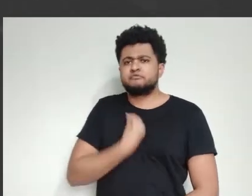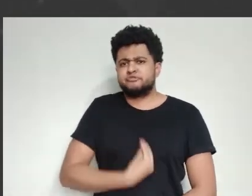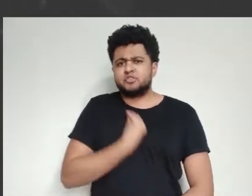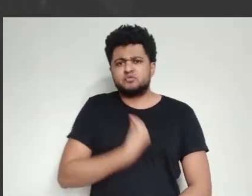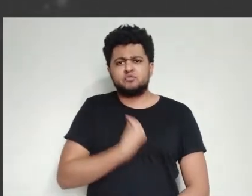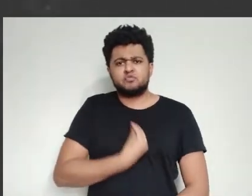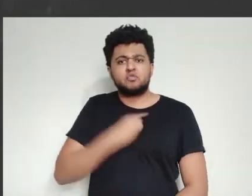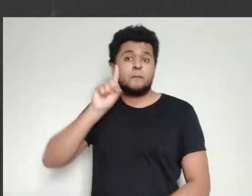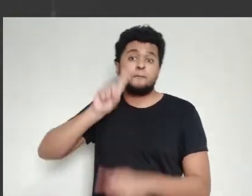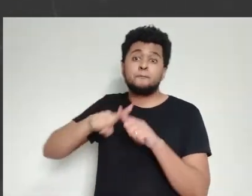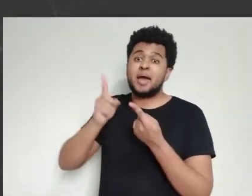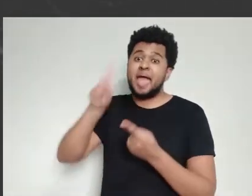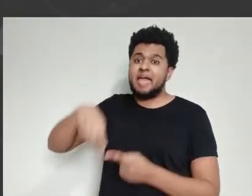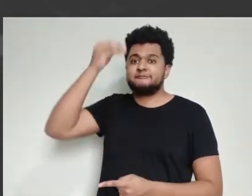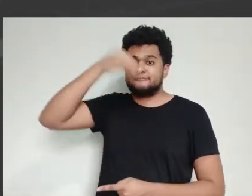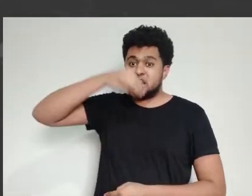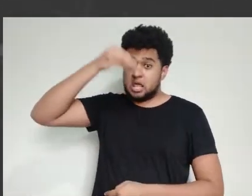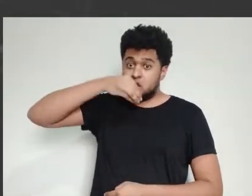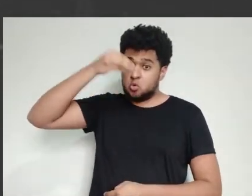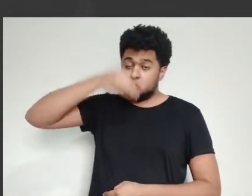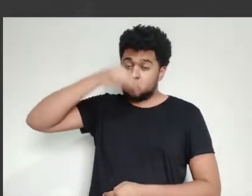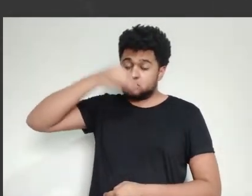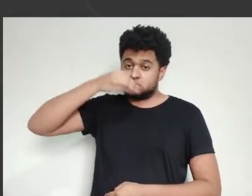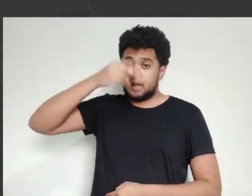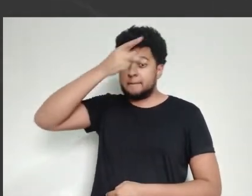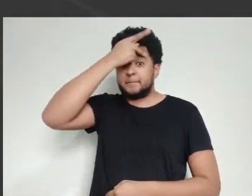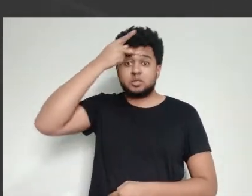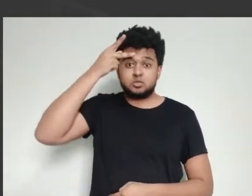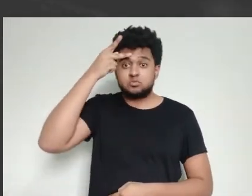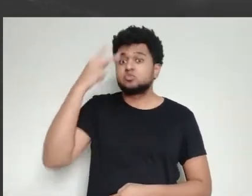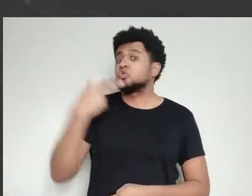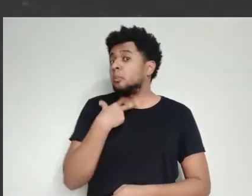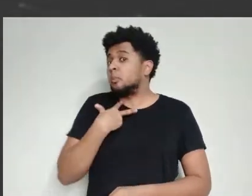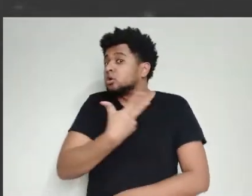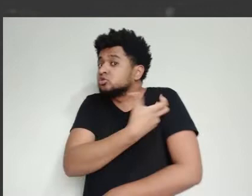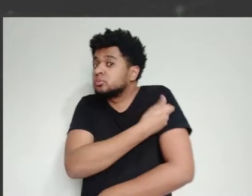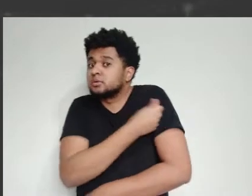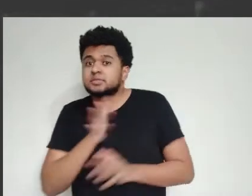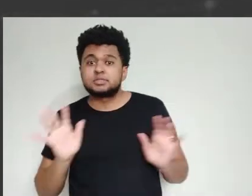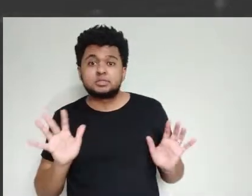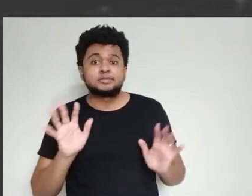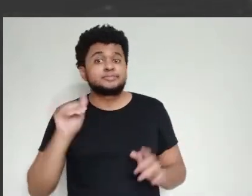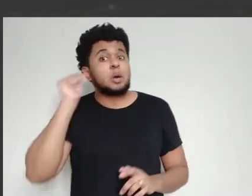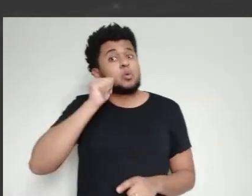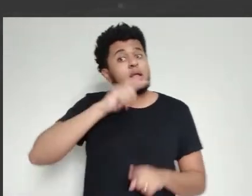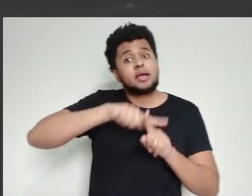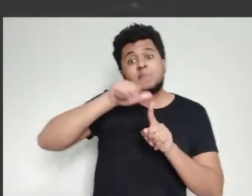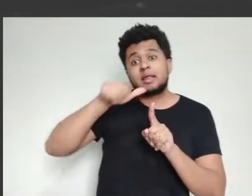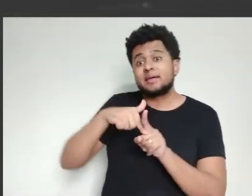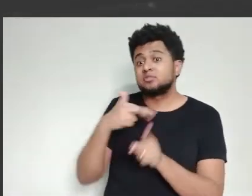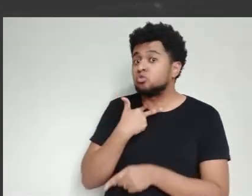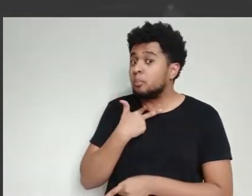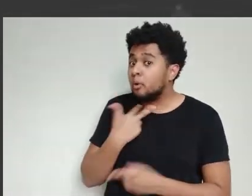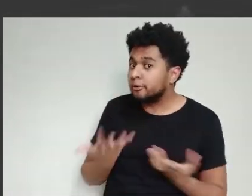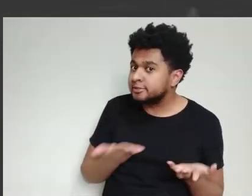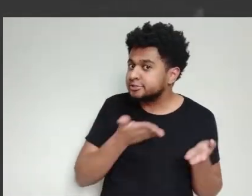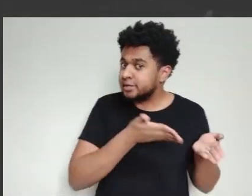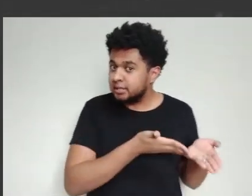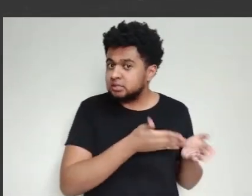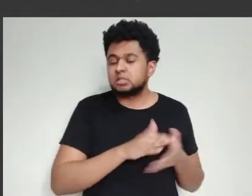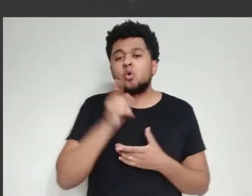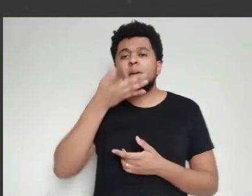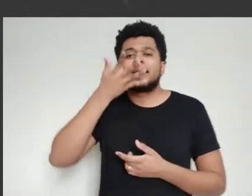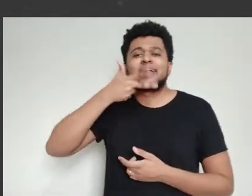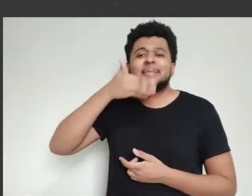Então, assim, qual é a melhor forma? A gente não tem. A gente tem diversas propostas de produção de vacina e todas elas têm suas